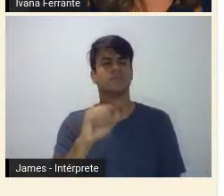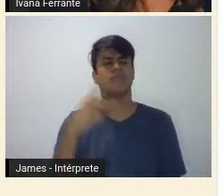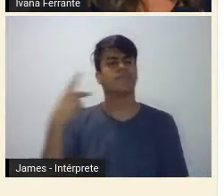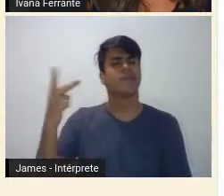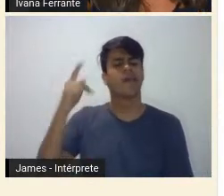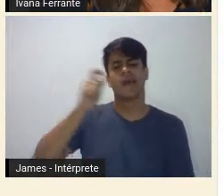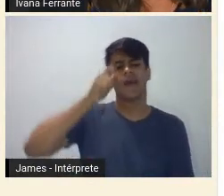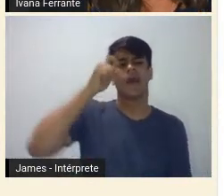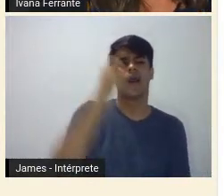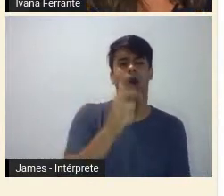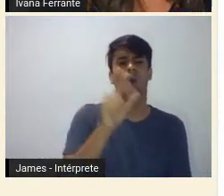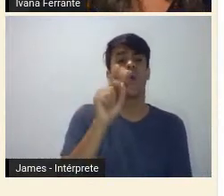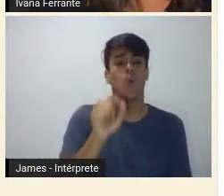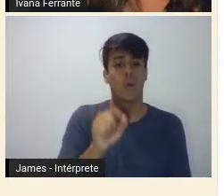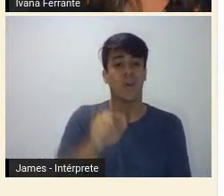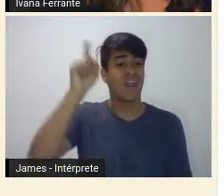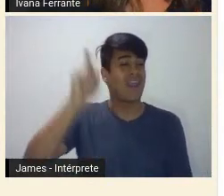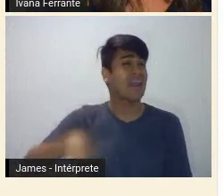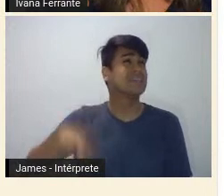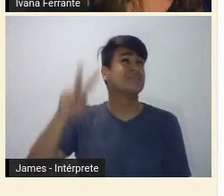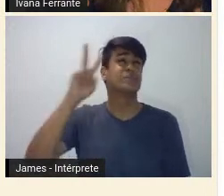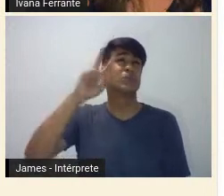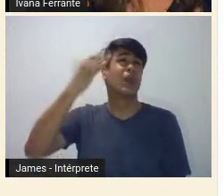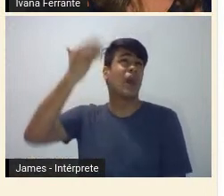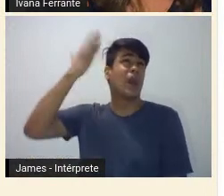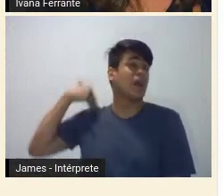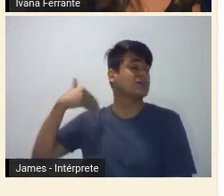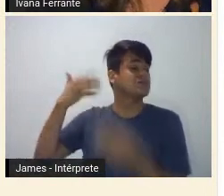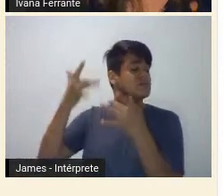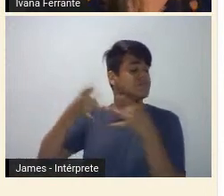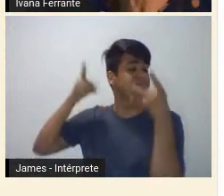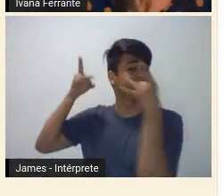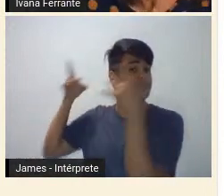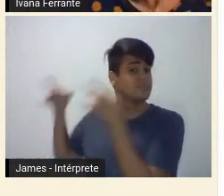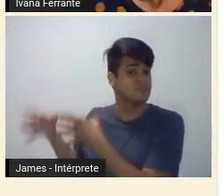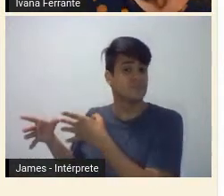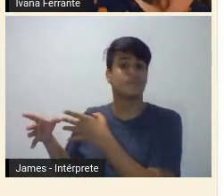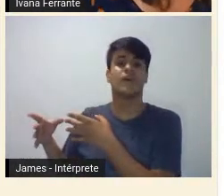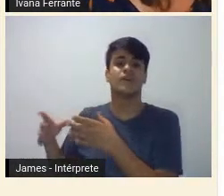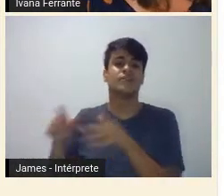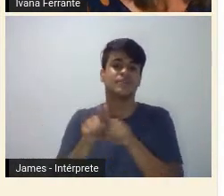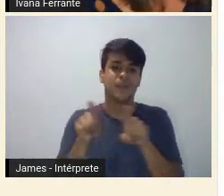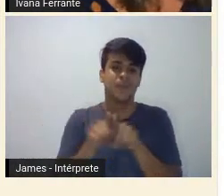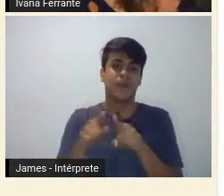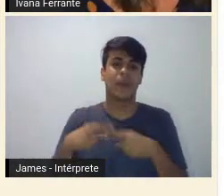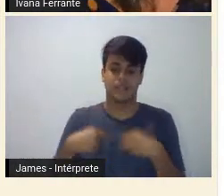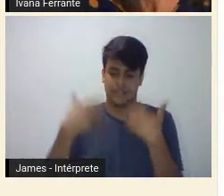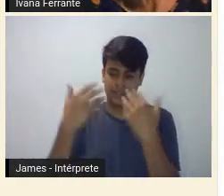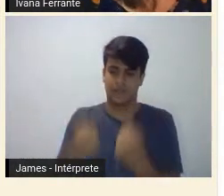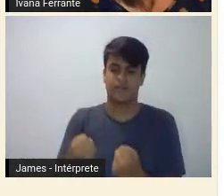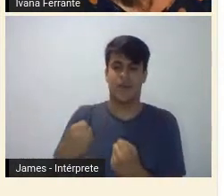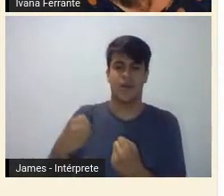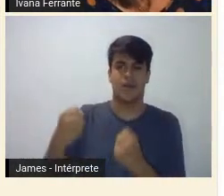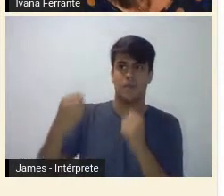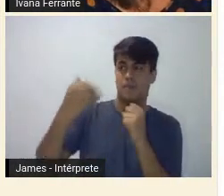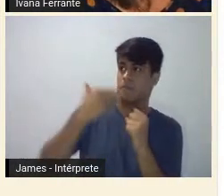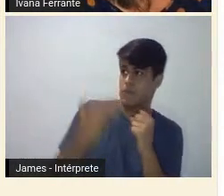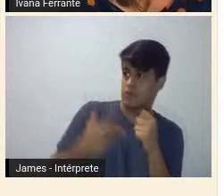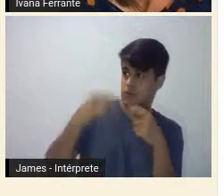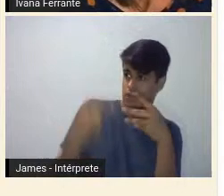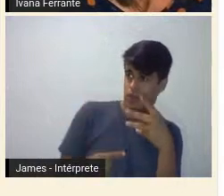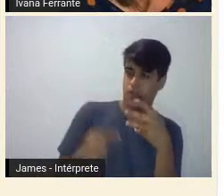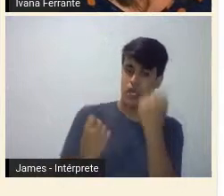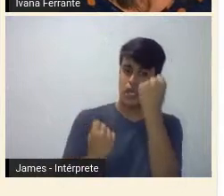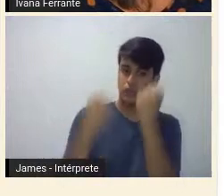para trás o passado colonial e aderir às requisições de industrialização e progresso do novo século.